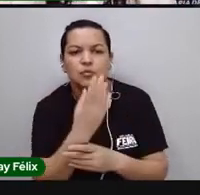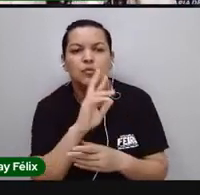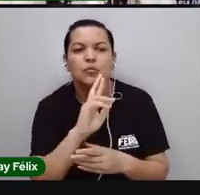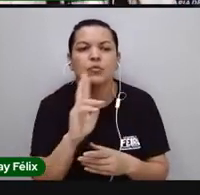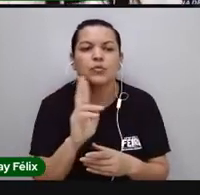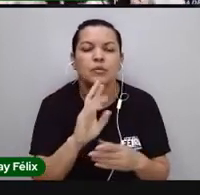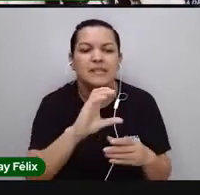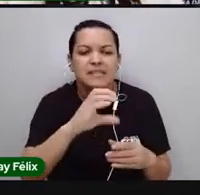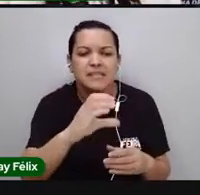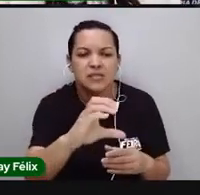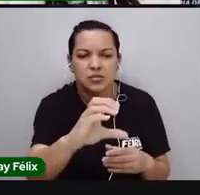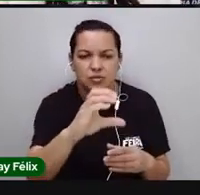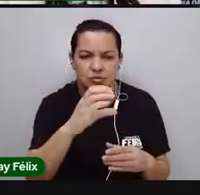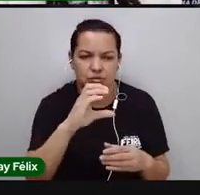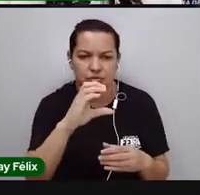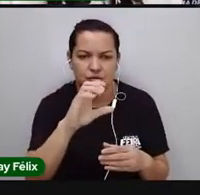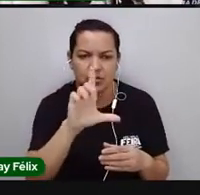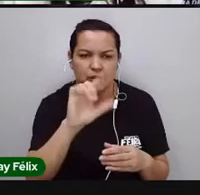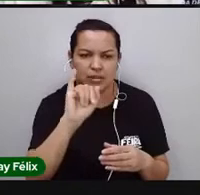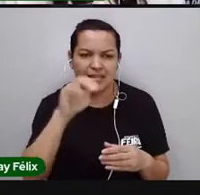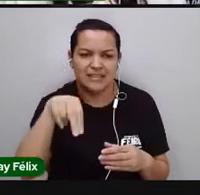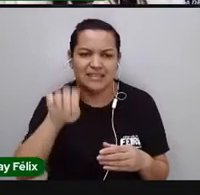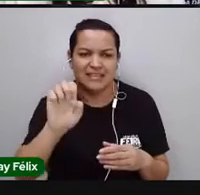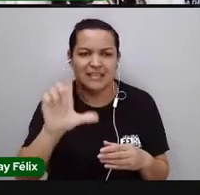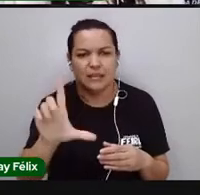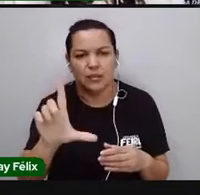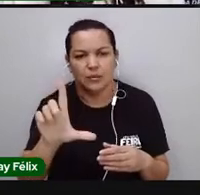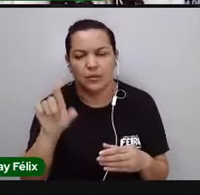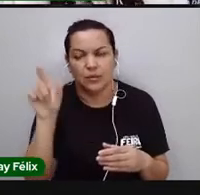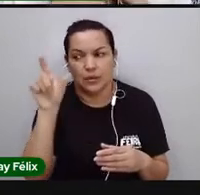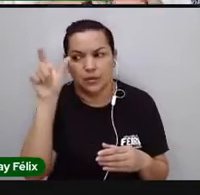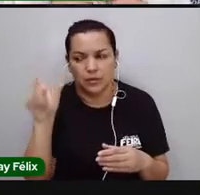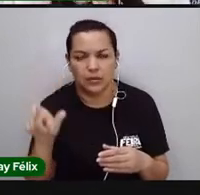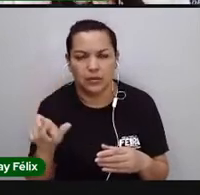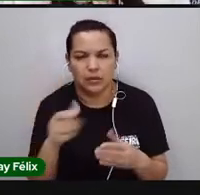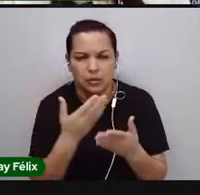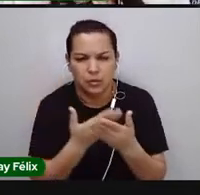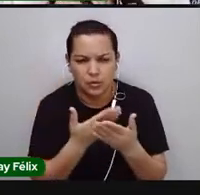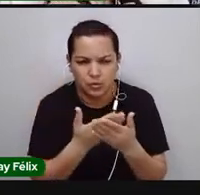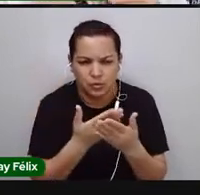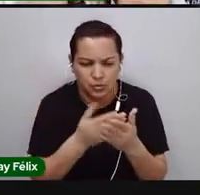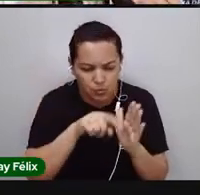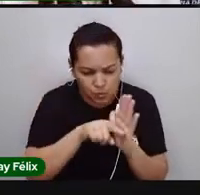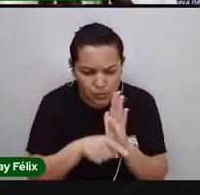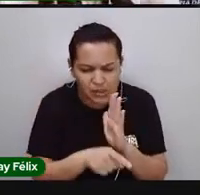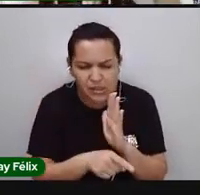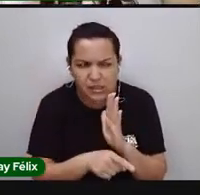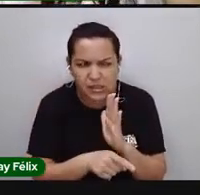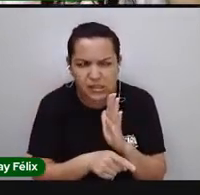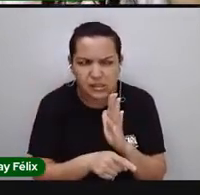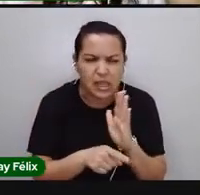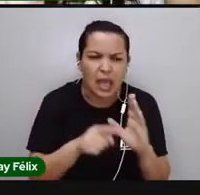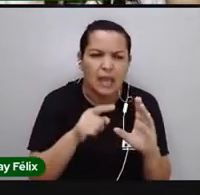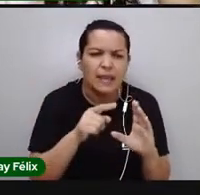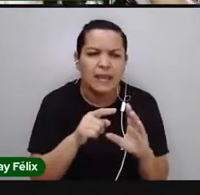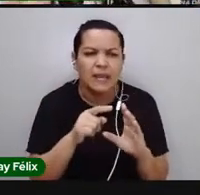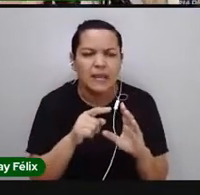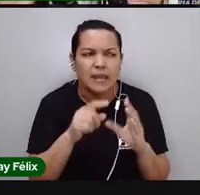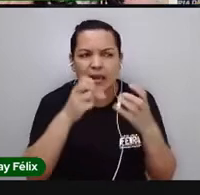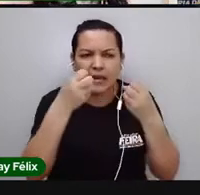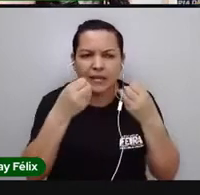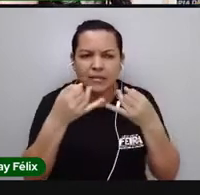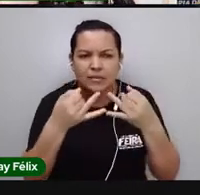cientista, Linneu. E ele fez uma descrição, né, e